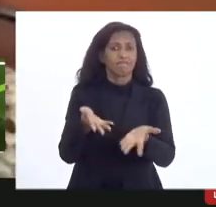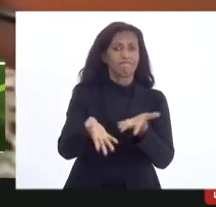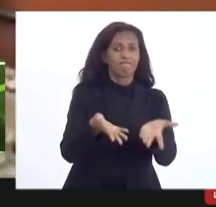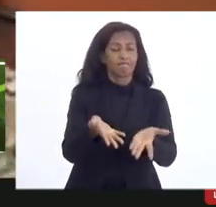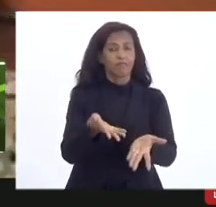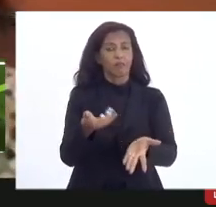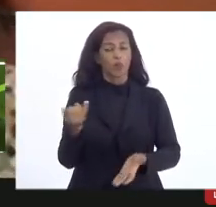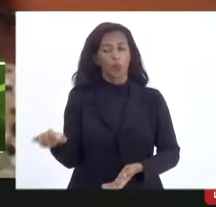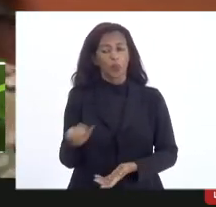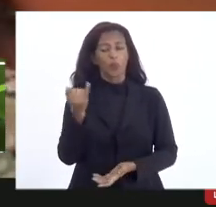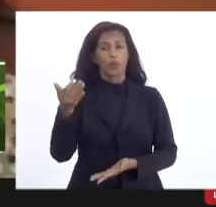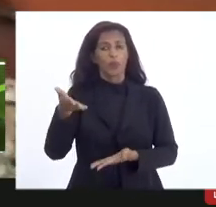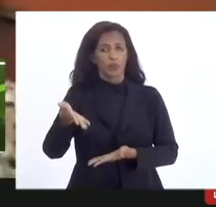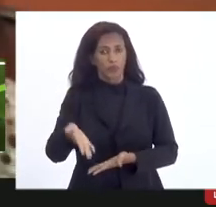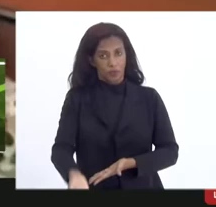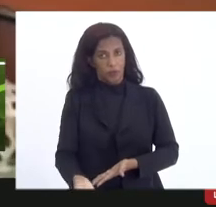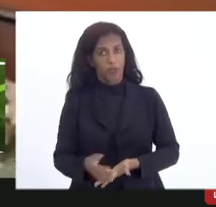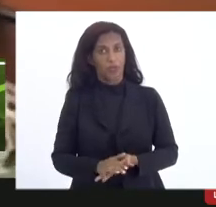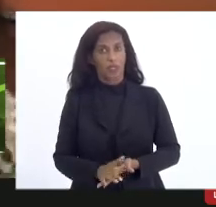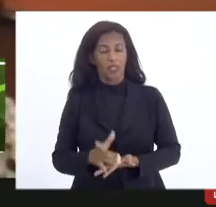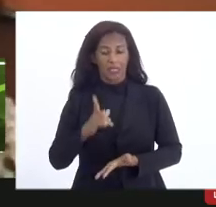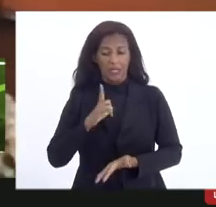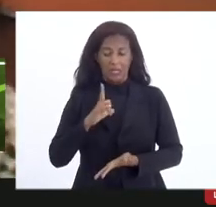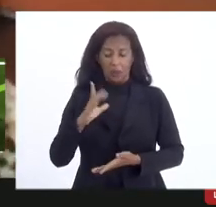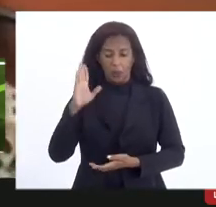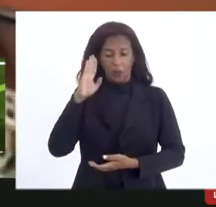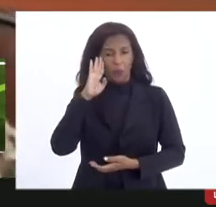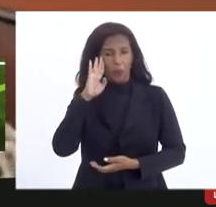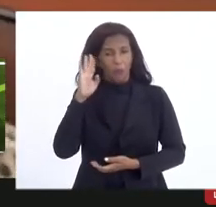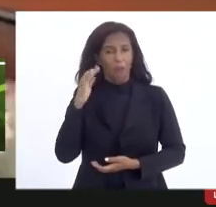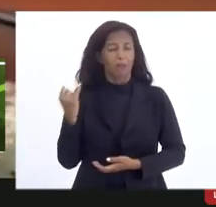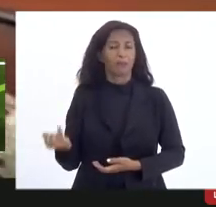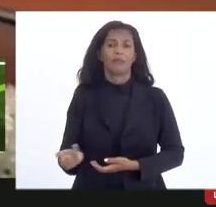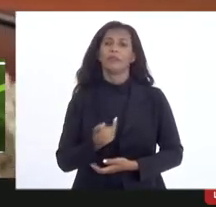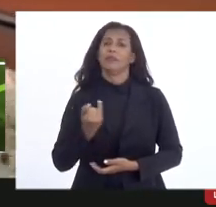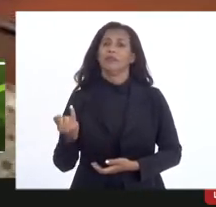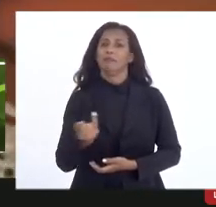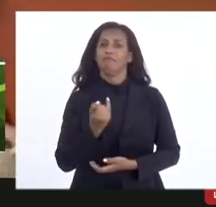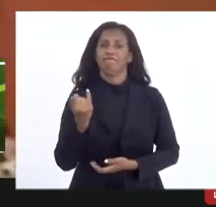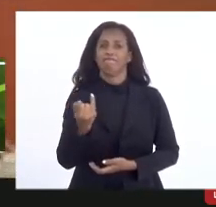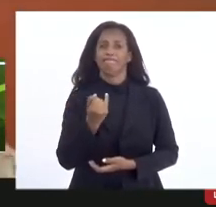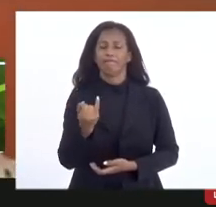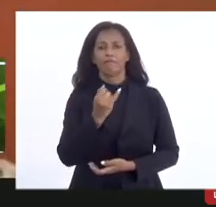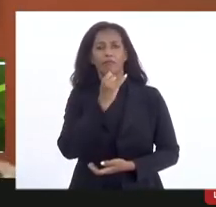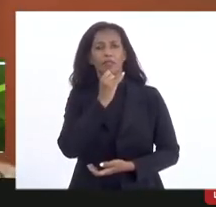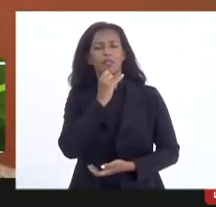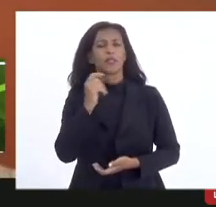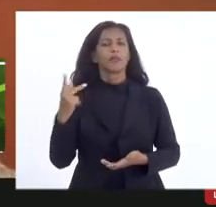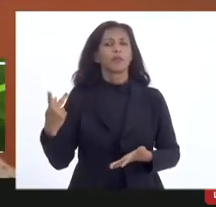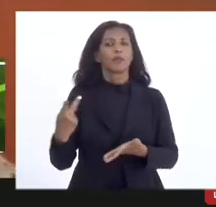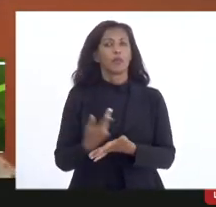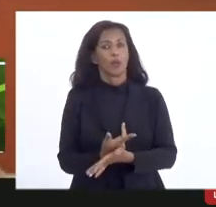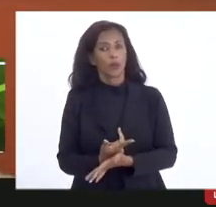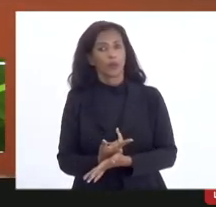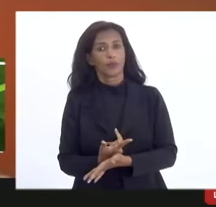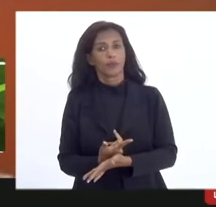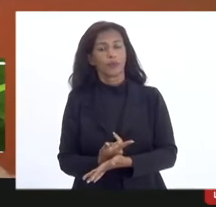importante aqui é que é fundamental a exemplo do que acontece